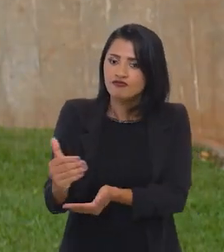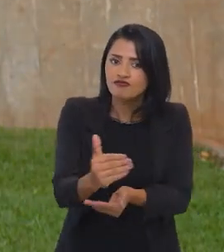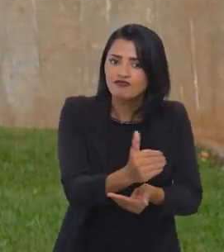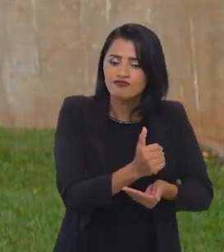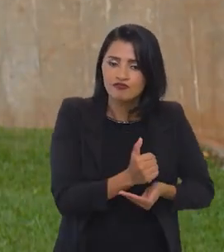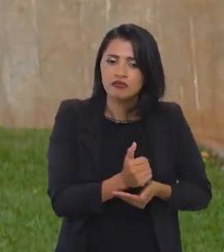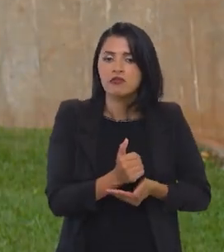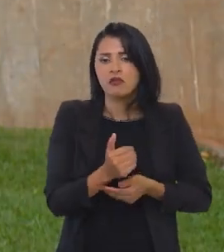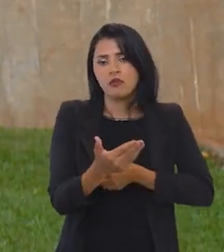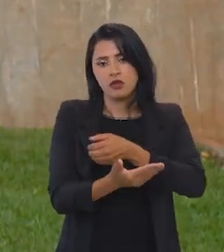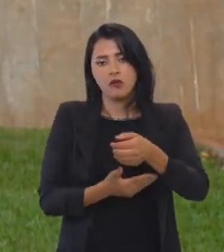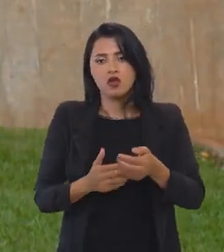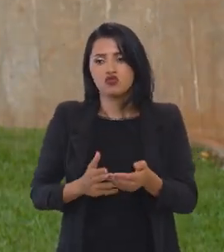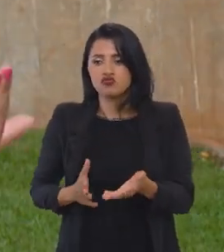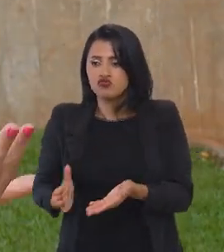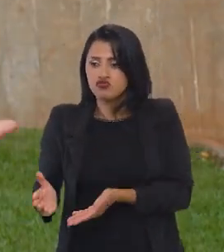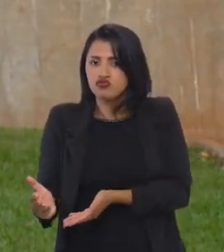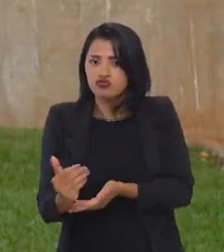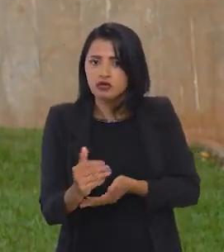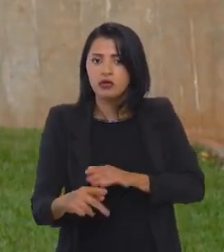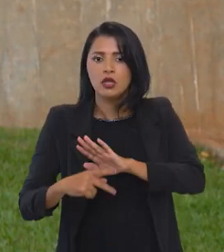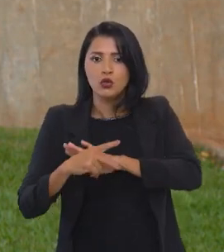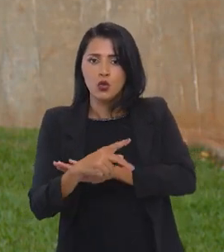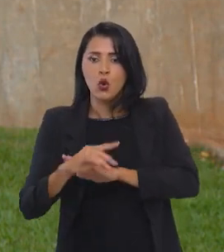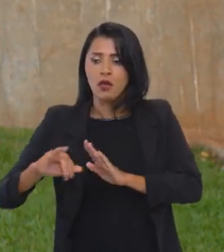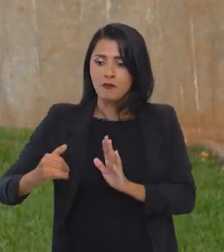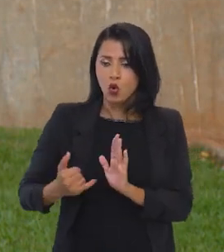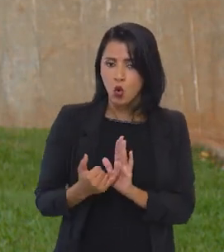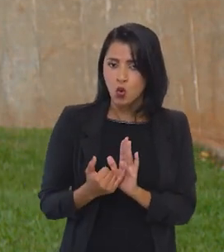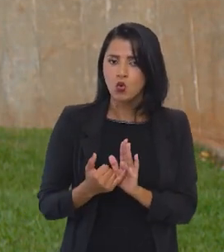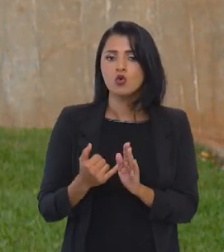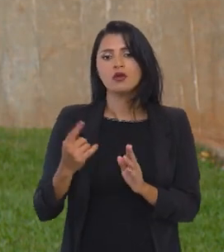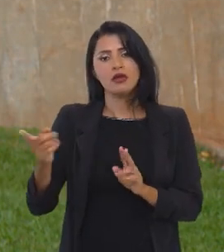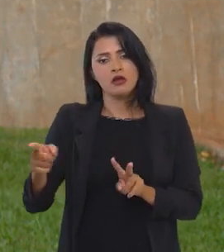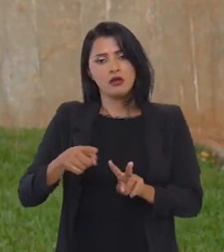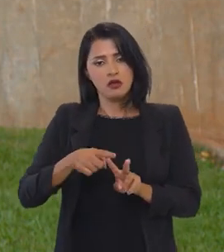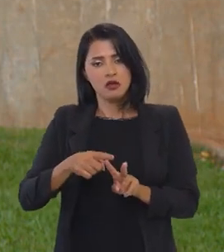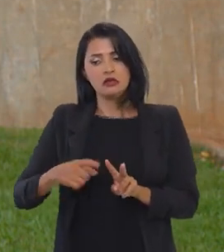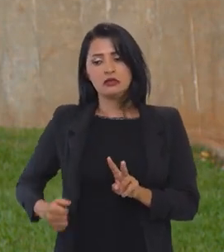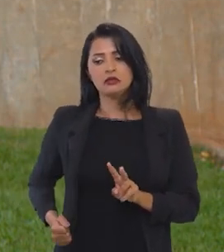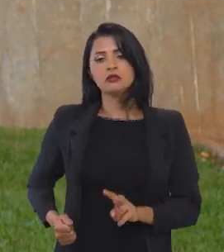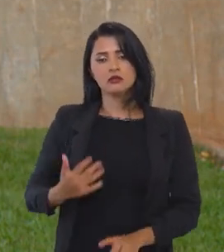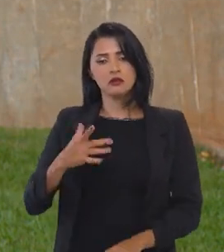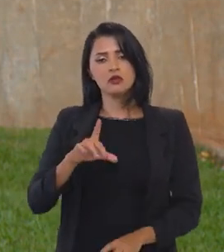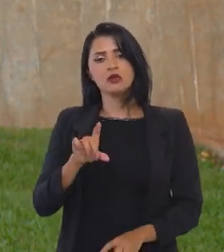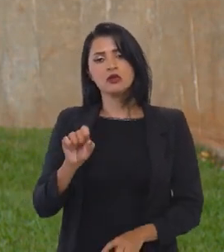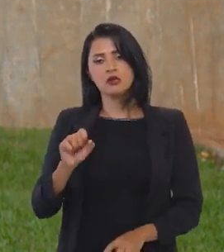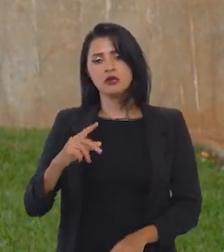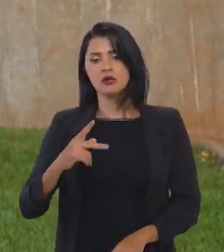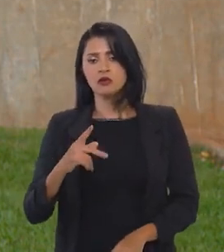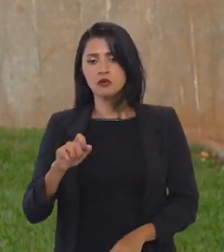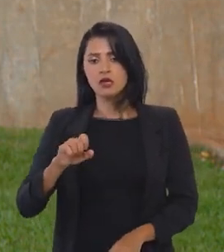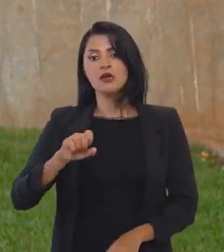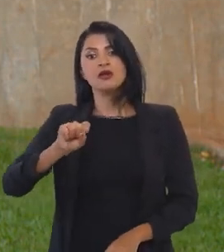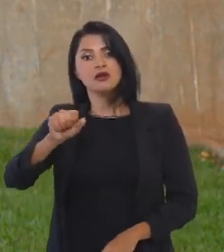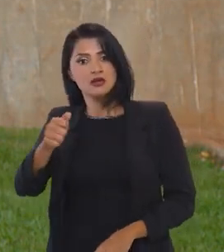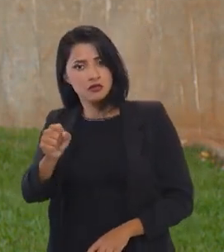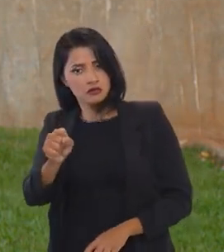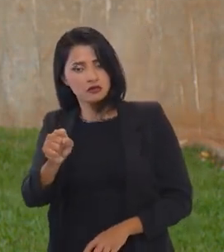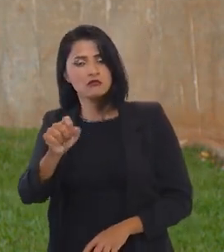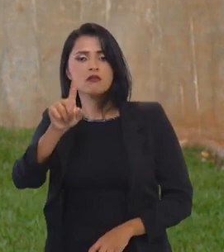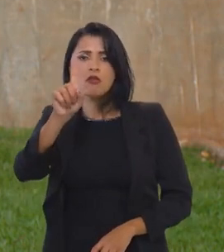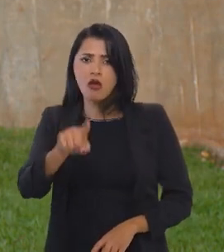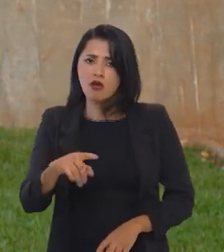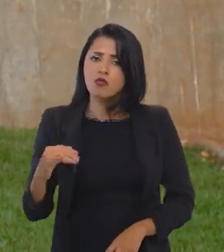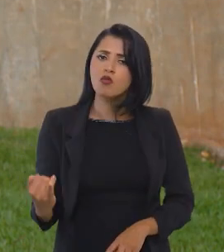arrecadação, que é basicamente a arrecadação vinda dos impostos, mas também nas despesas. E